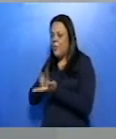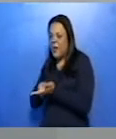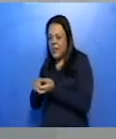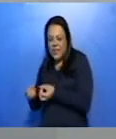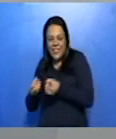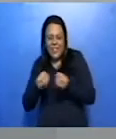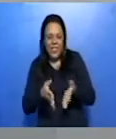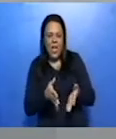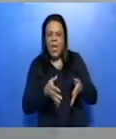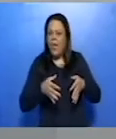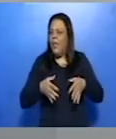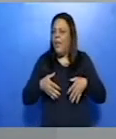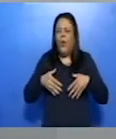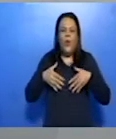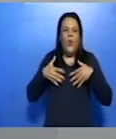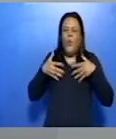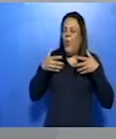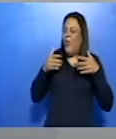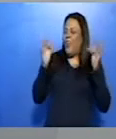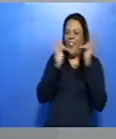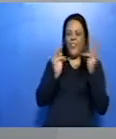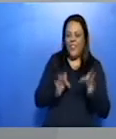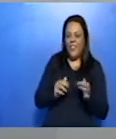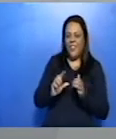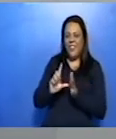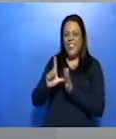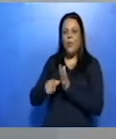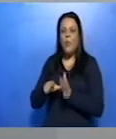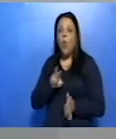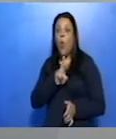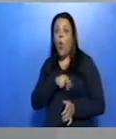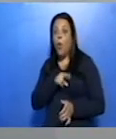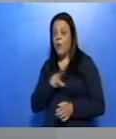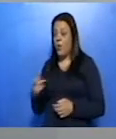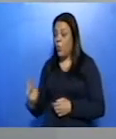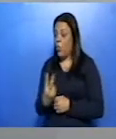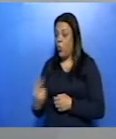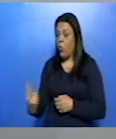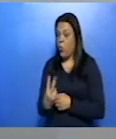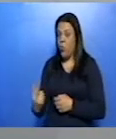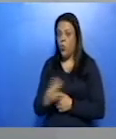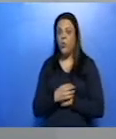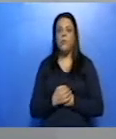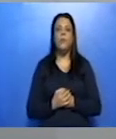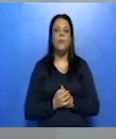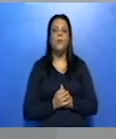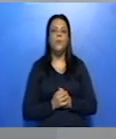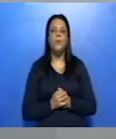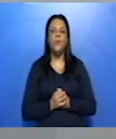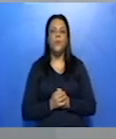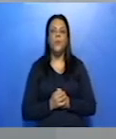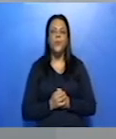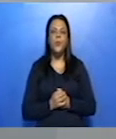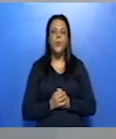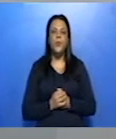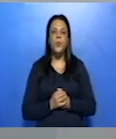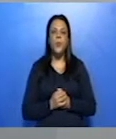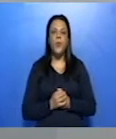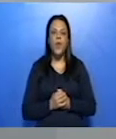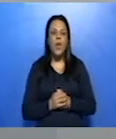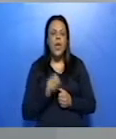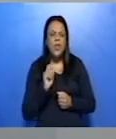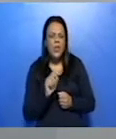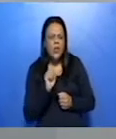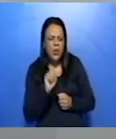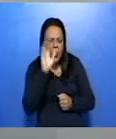contente. Daí, para o romance, foi um passo. Nós paramos a história. Aí. O problema surge